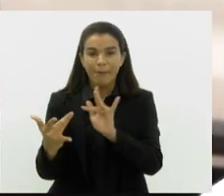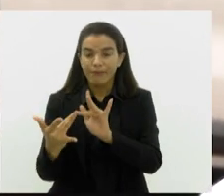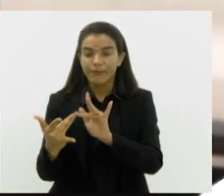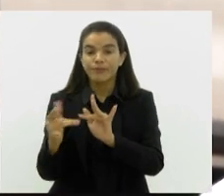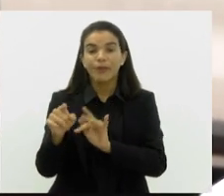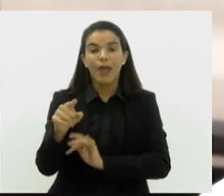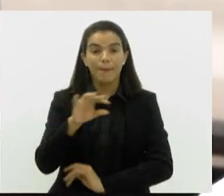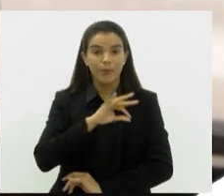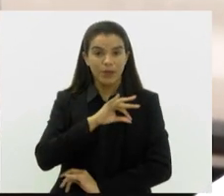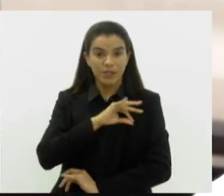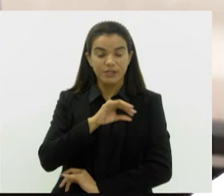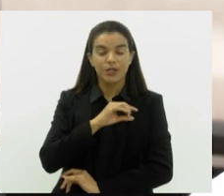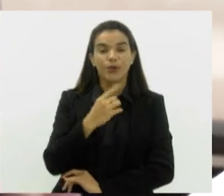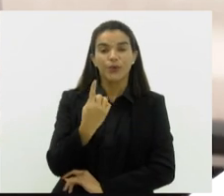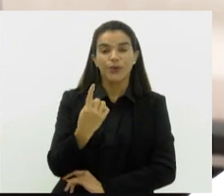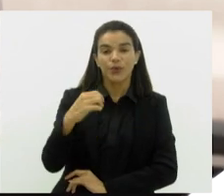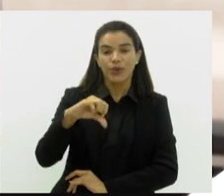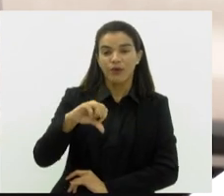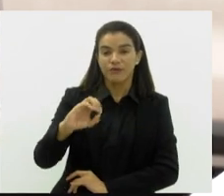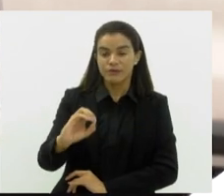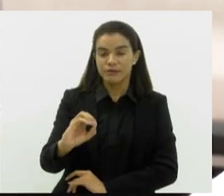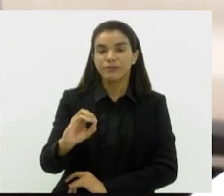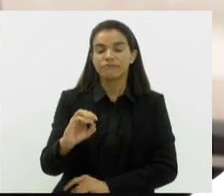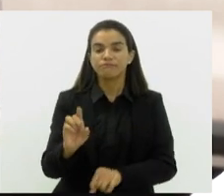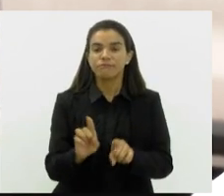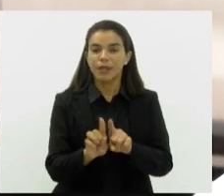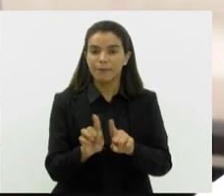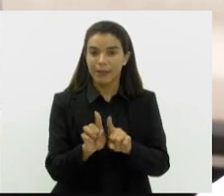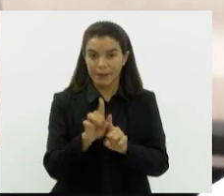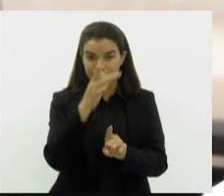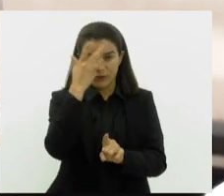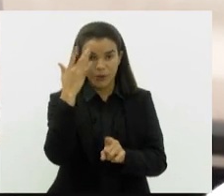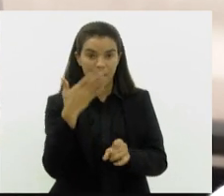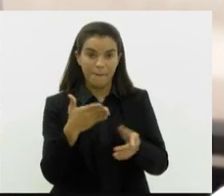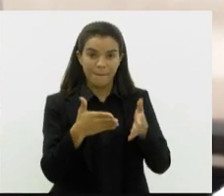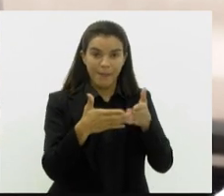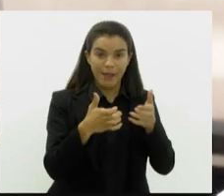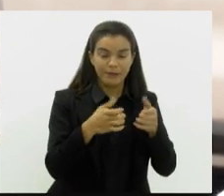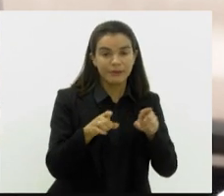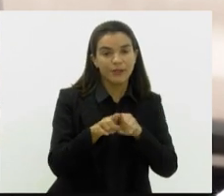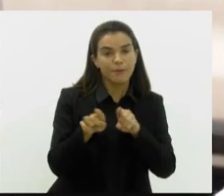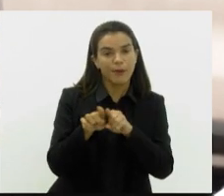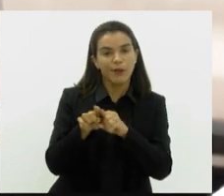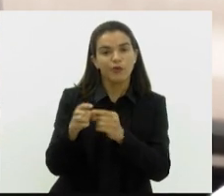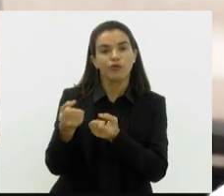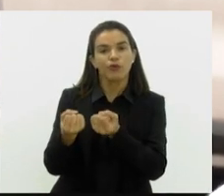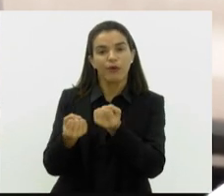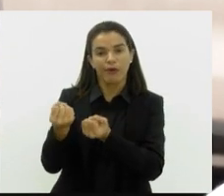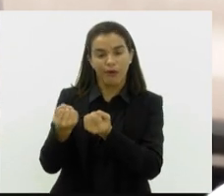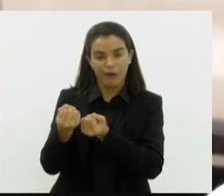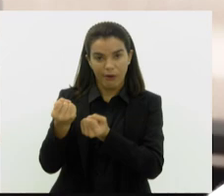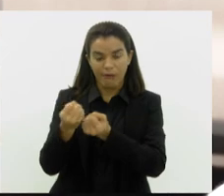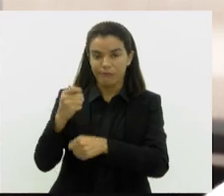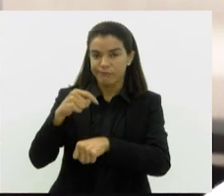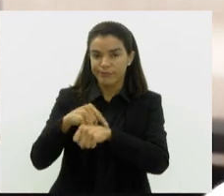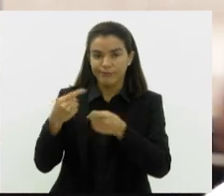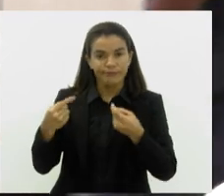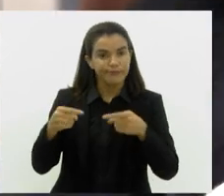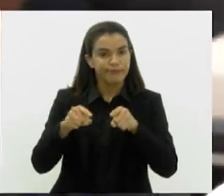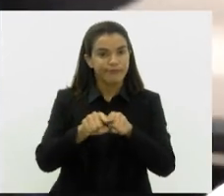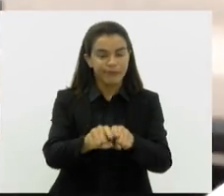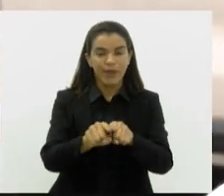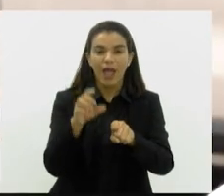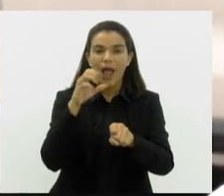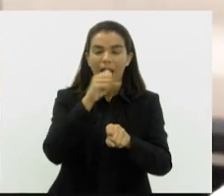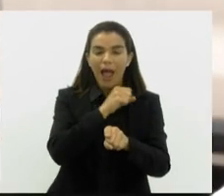Militar recebe no 190 já todas as informações, tanto do solicitante quanto do veículo, e a posição desse veículo em tempo real, que facilita muito a